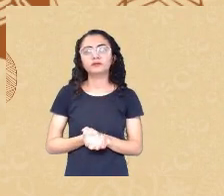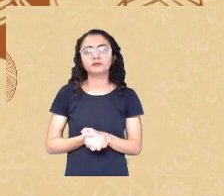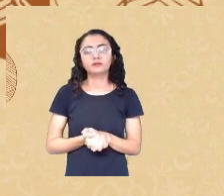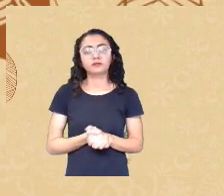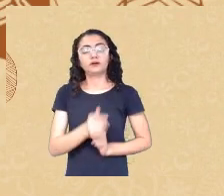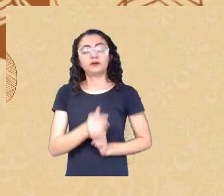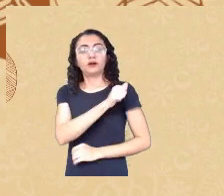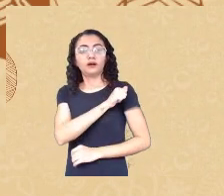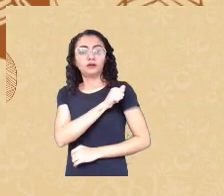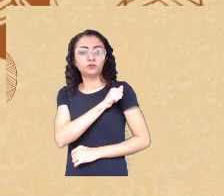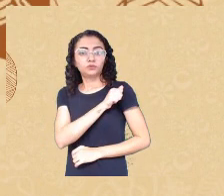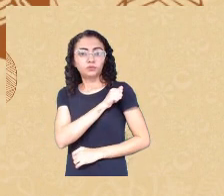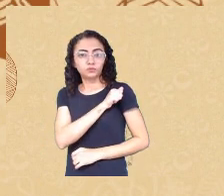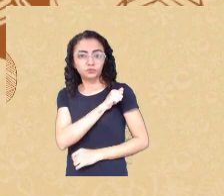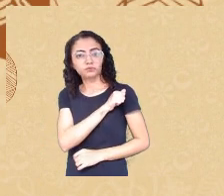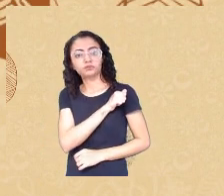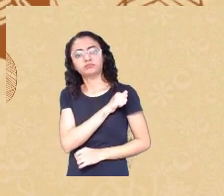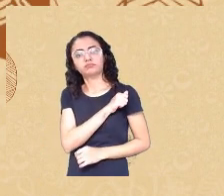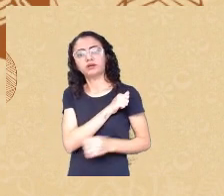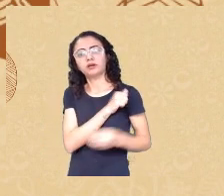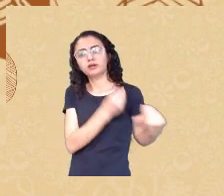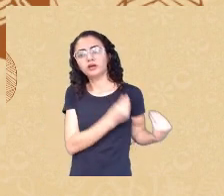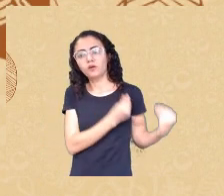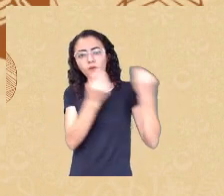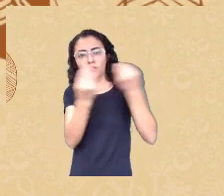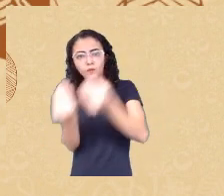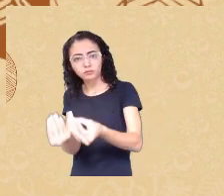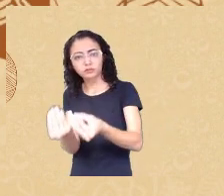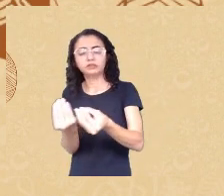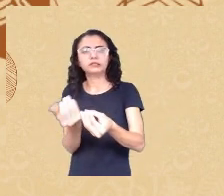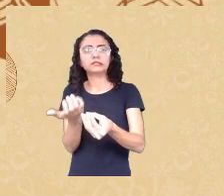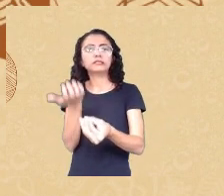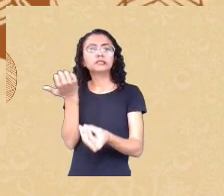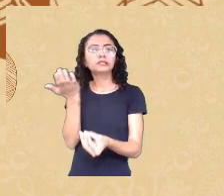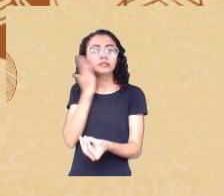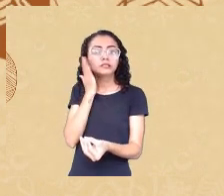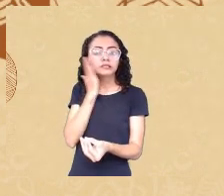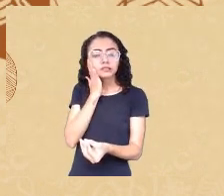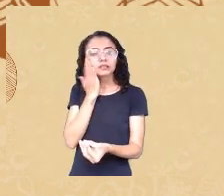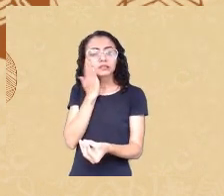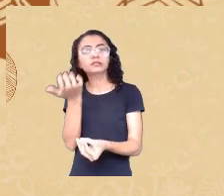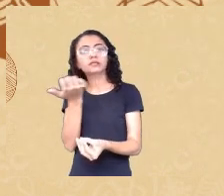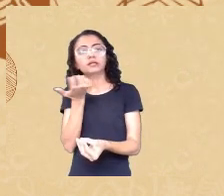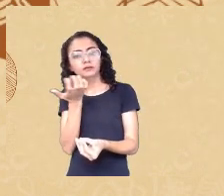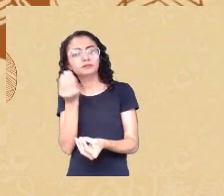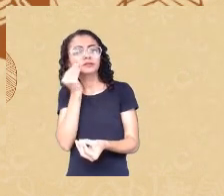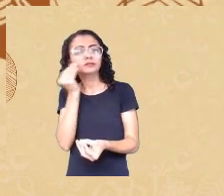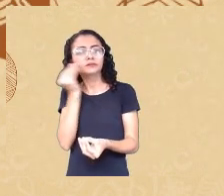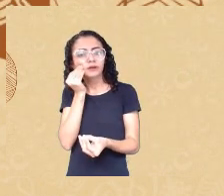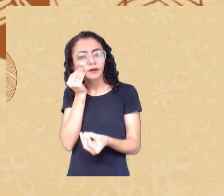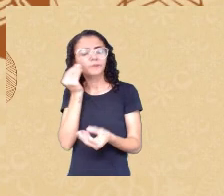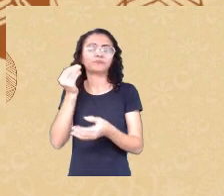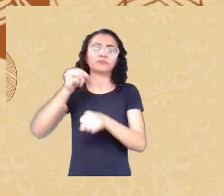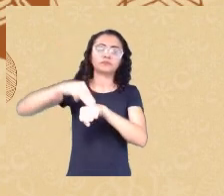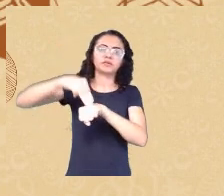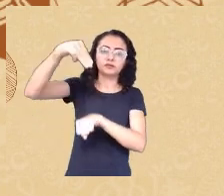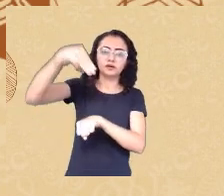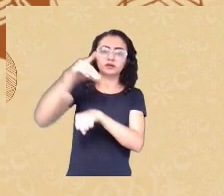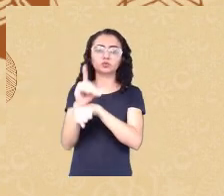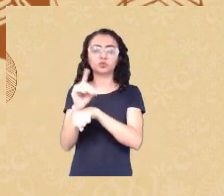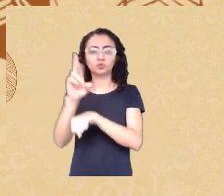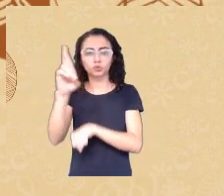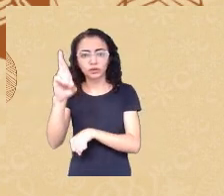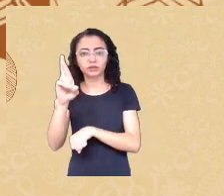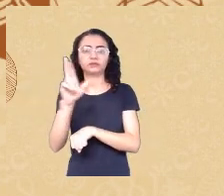projetos para solicitar financiamento de bolsas para doutorado e para mestrado estratificado por etnia